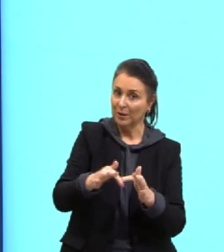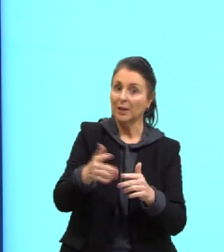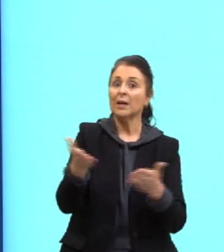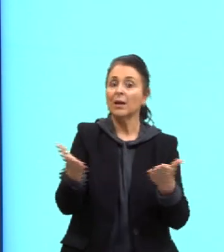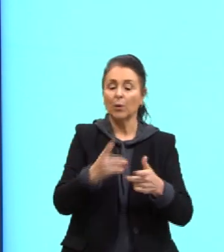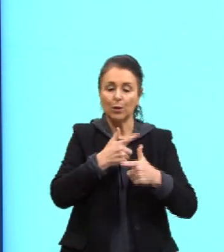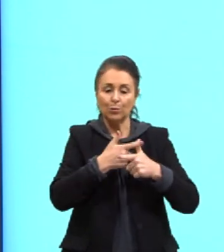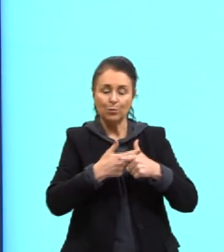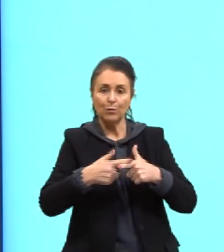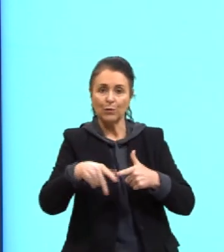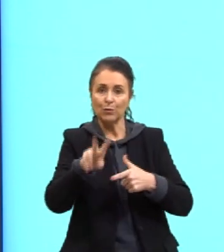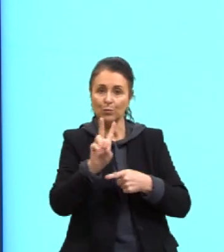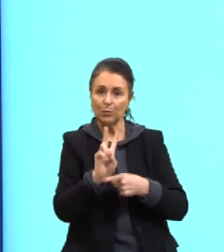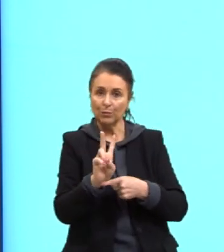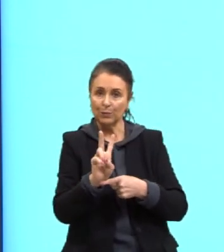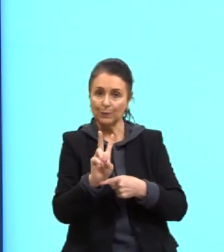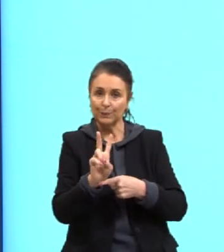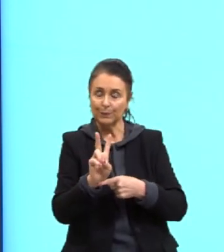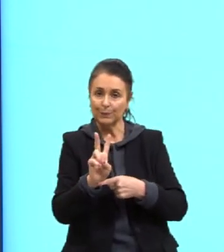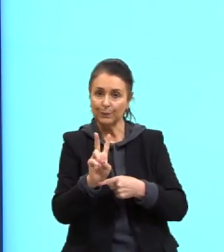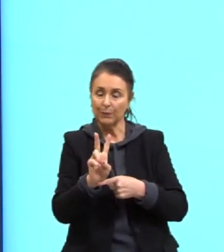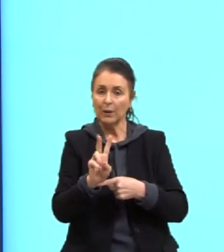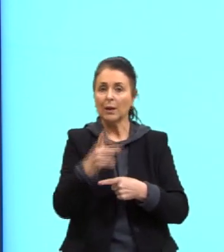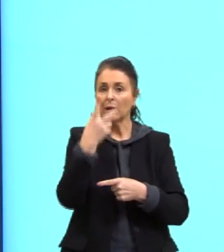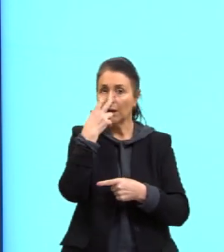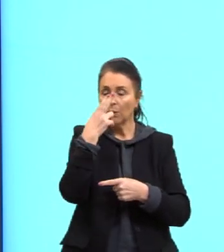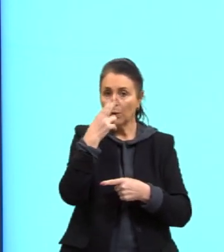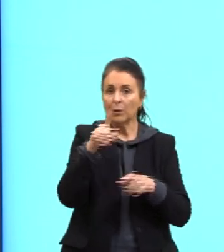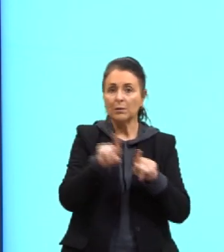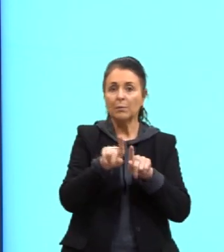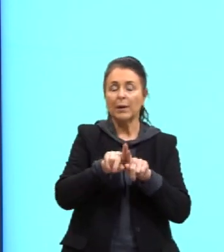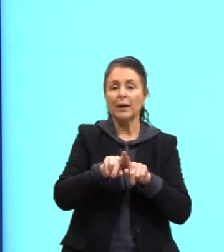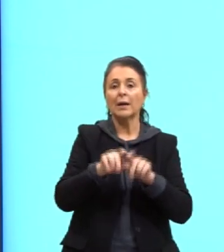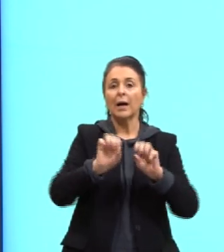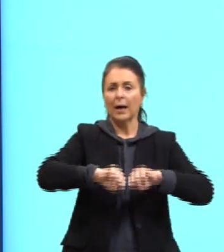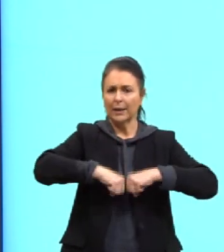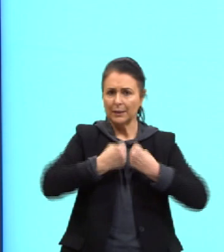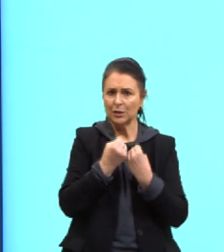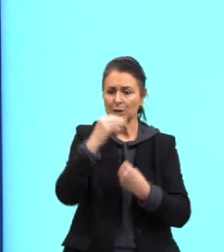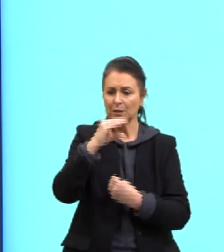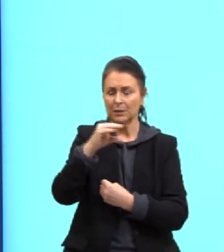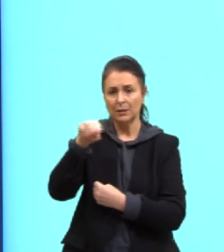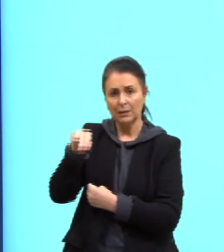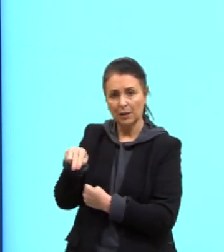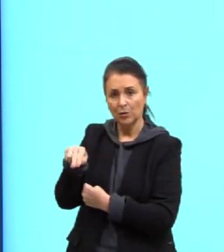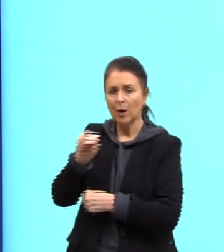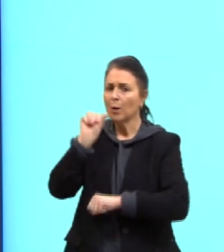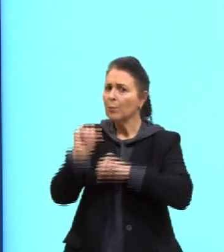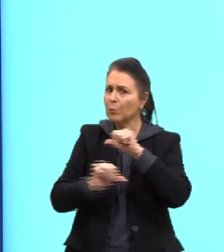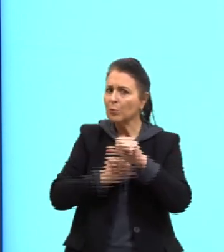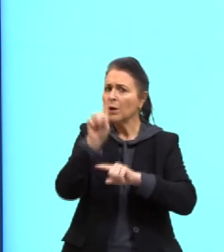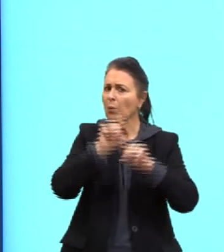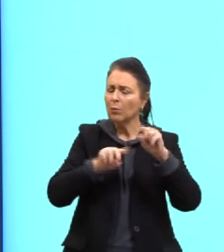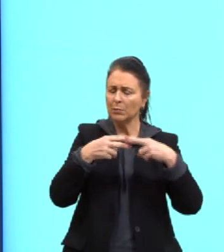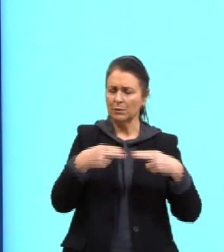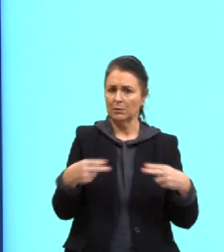é bem parecida até com a energia cinética. Só muda alguns termos aqui que a gente usa.